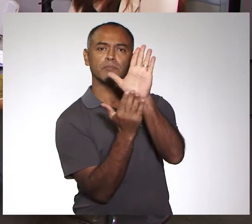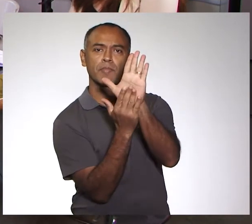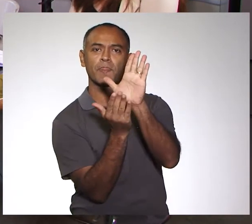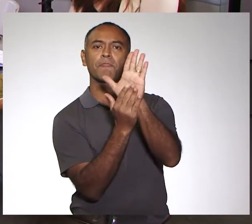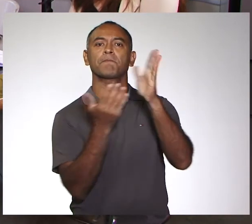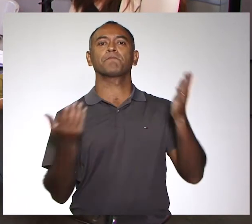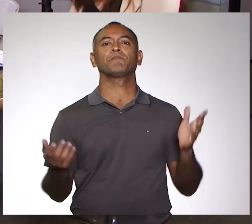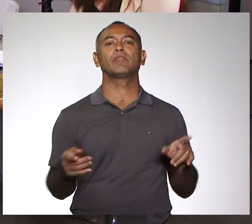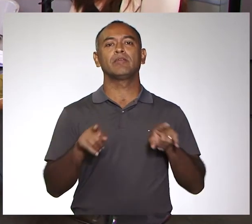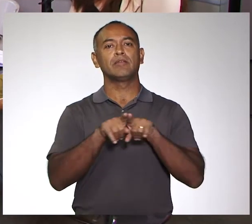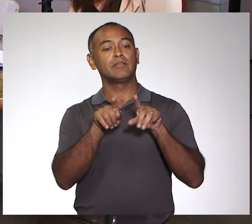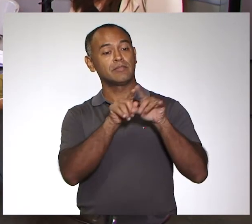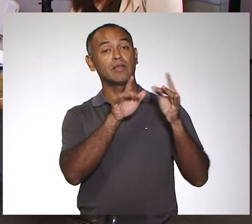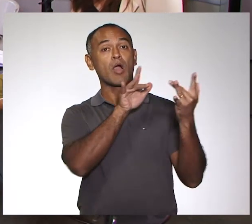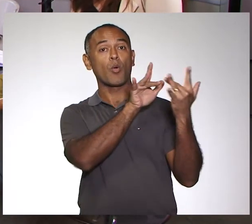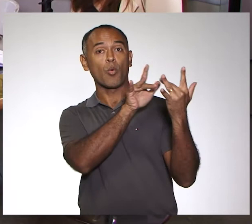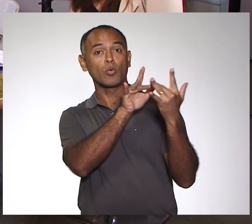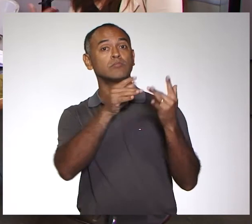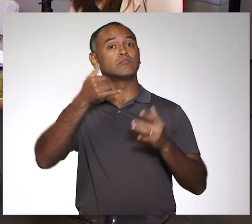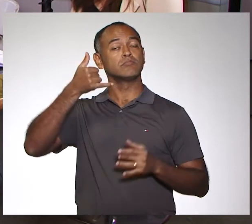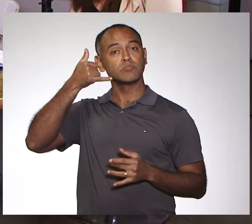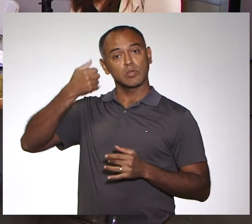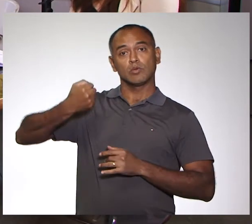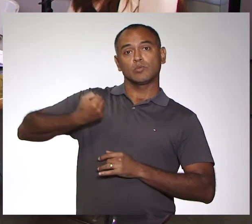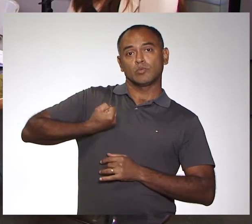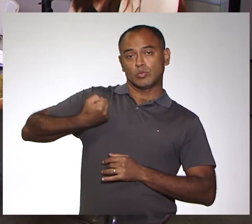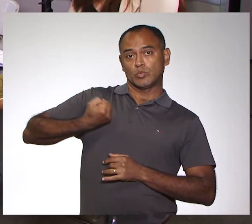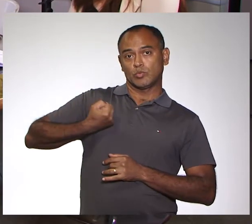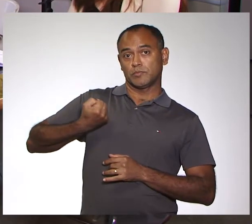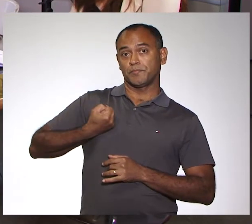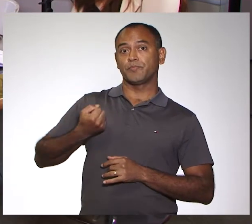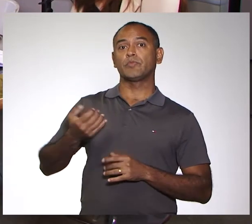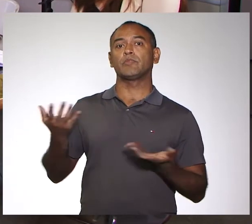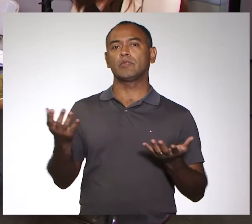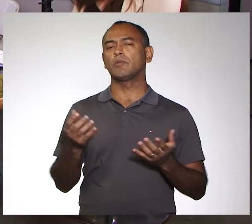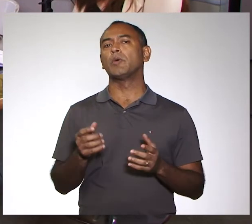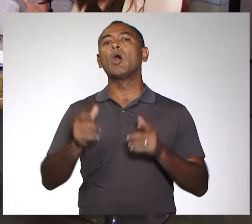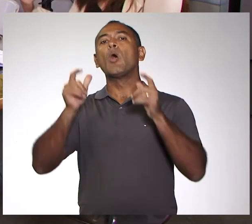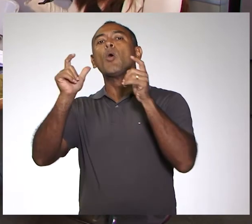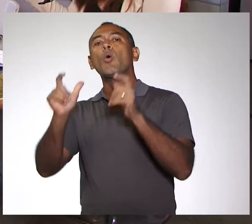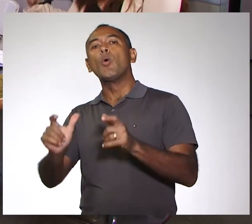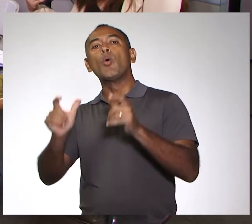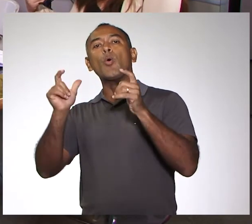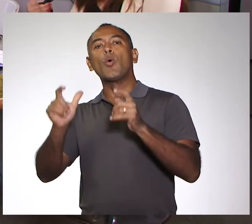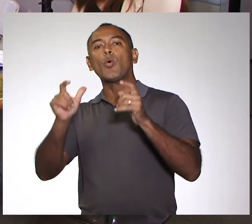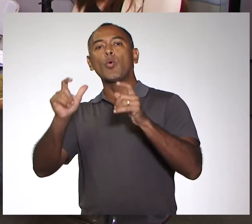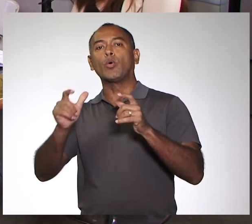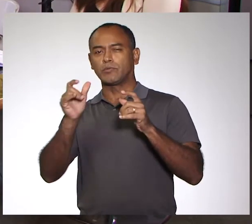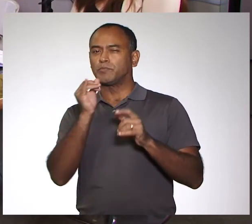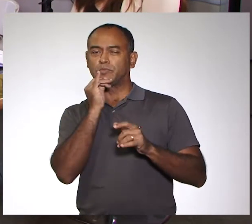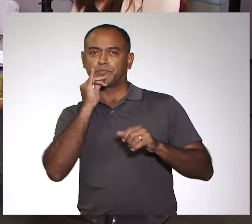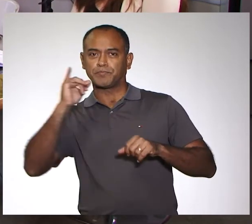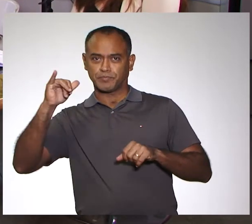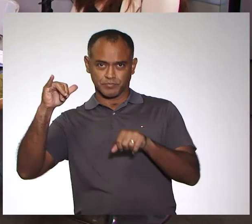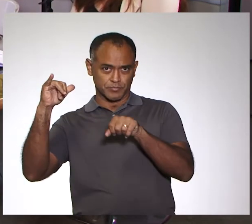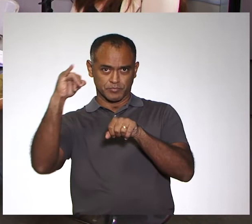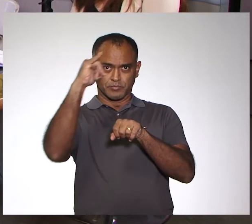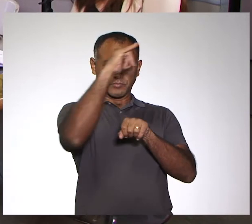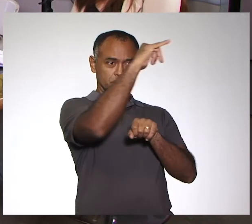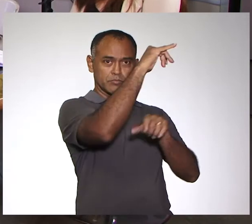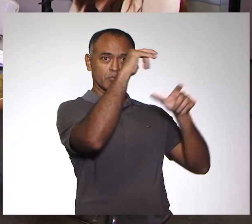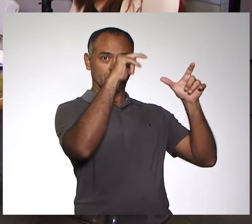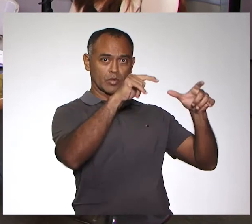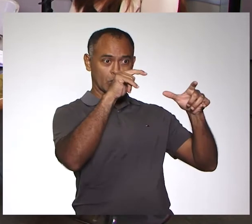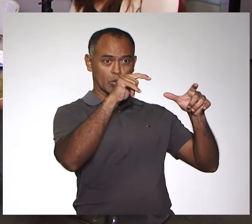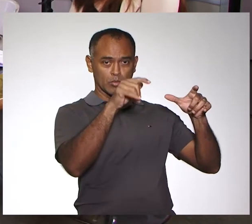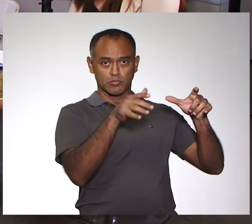apresentação e também o contato nosso lá. Mas ele fica, entrando pela entrada ali do aeroporto, é